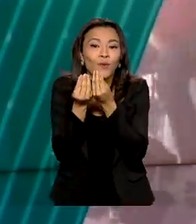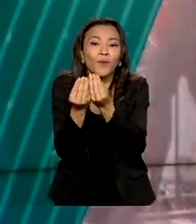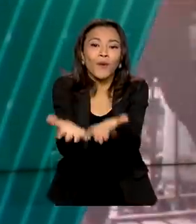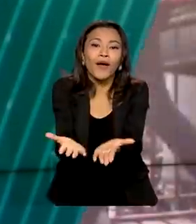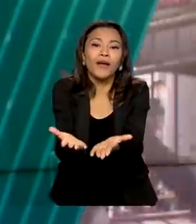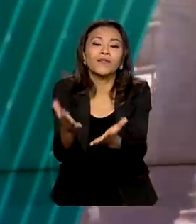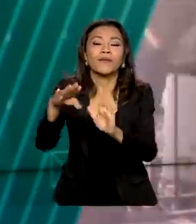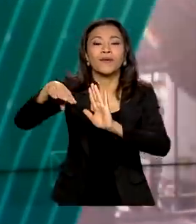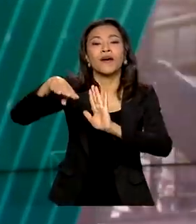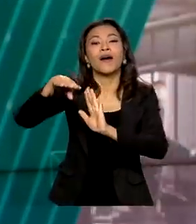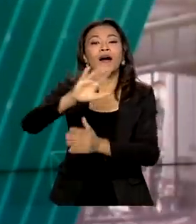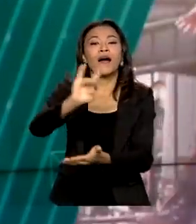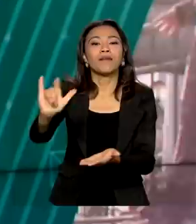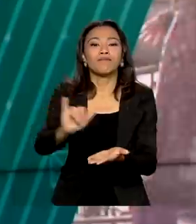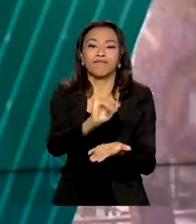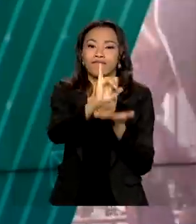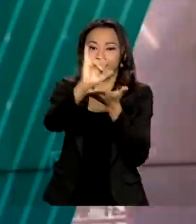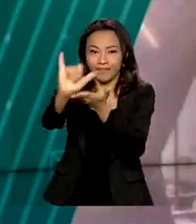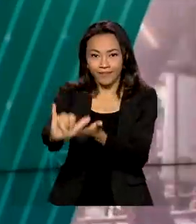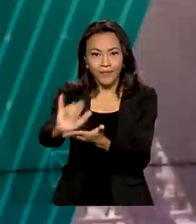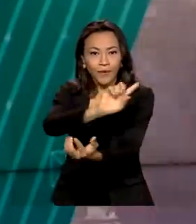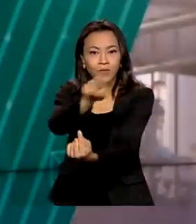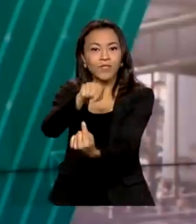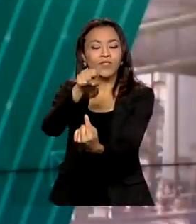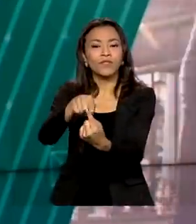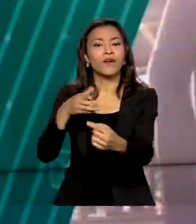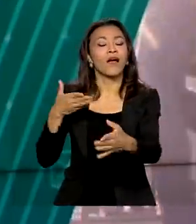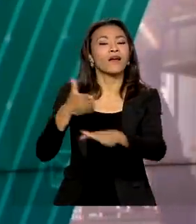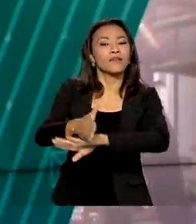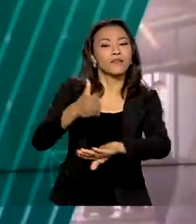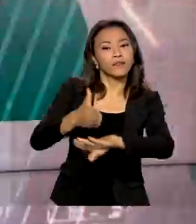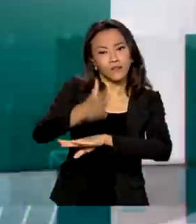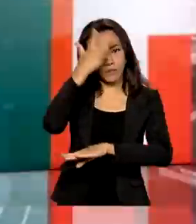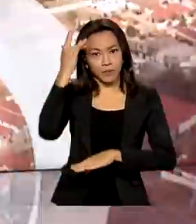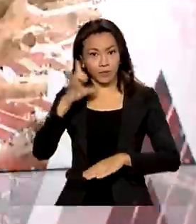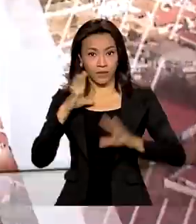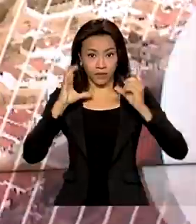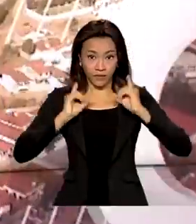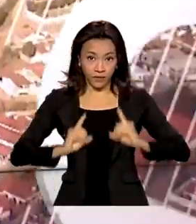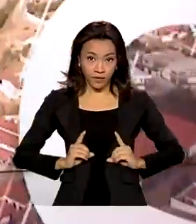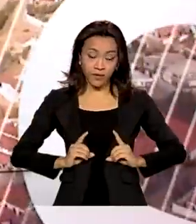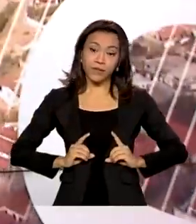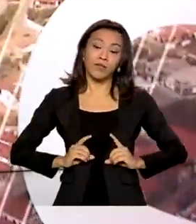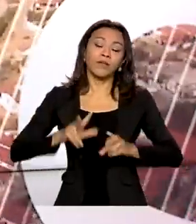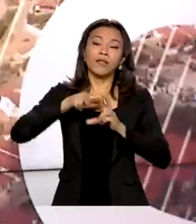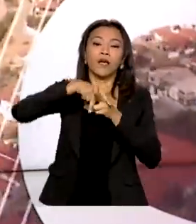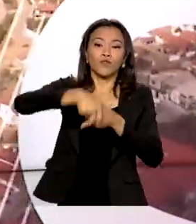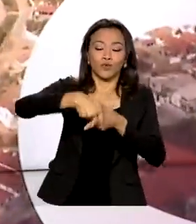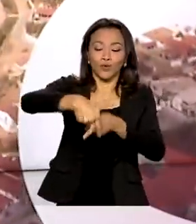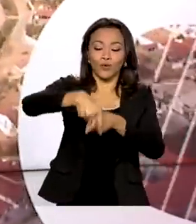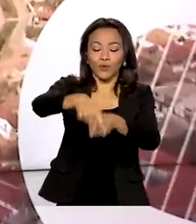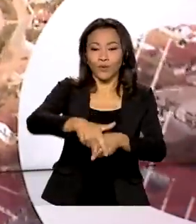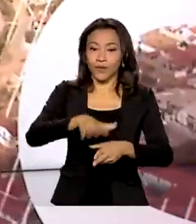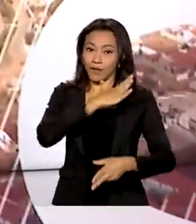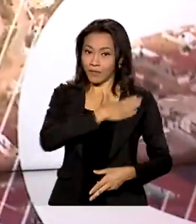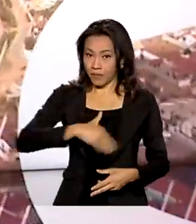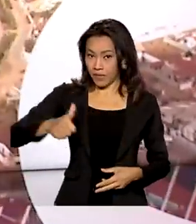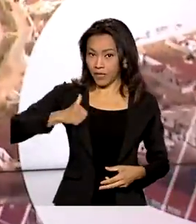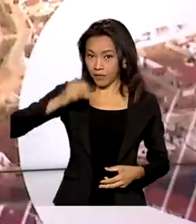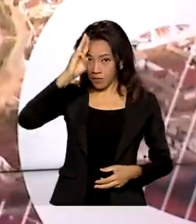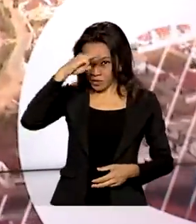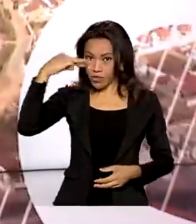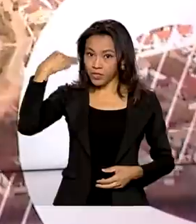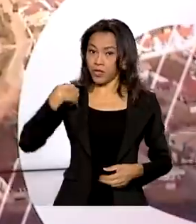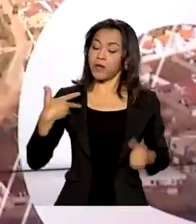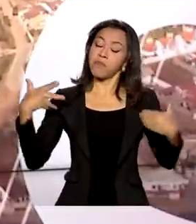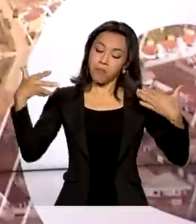Voluntária para facilitar o acesso de pessoas com deficiência a serviços de ecoterapia. A primeira-dama, Michele Bolsonaro, participou